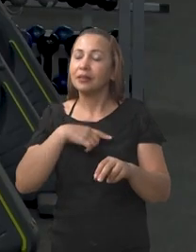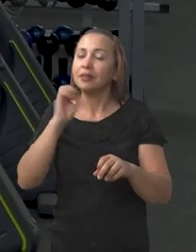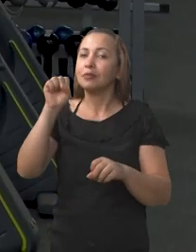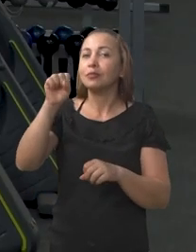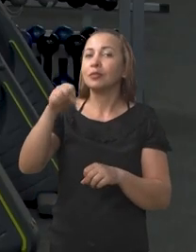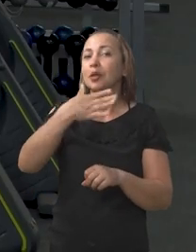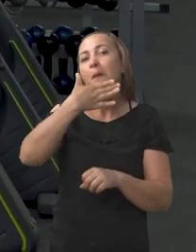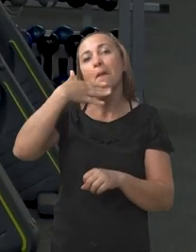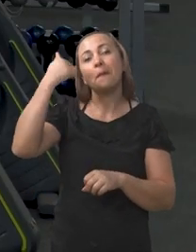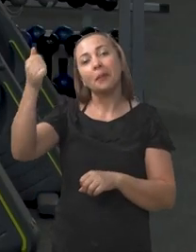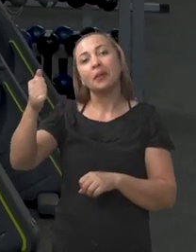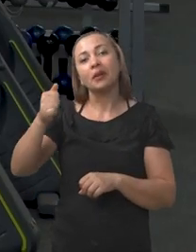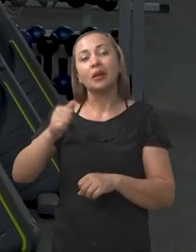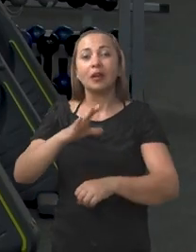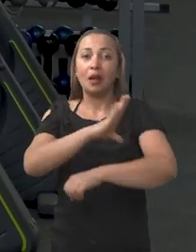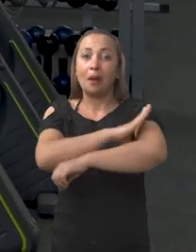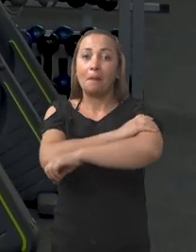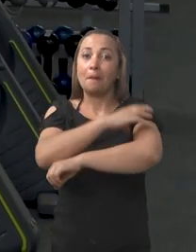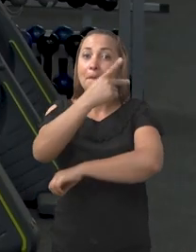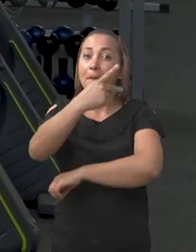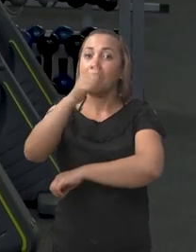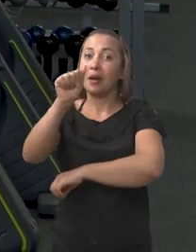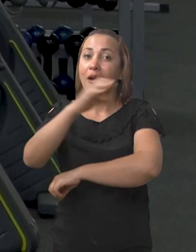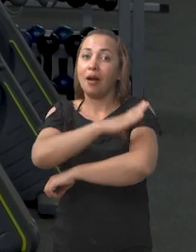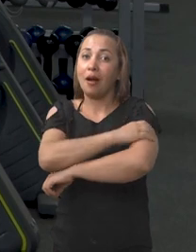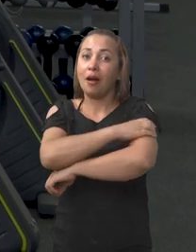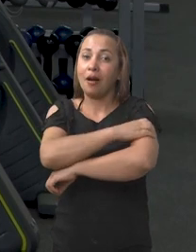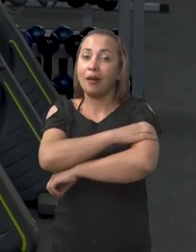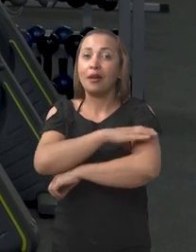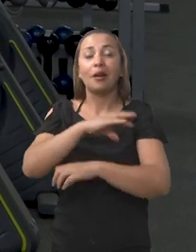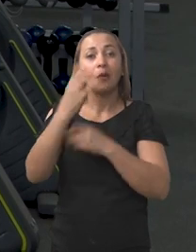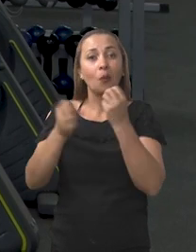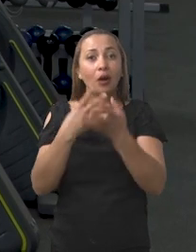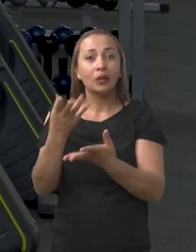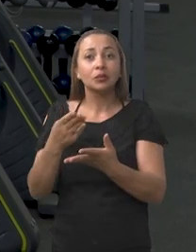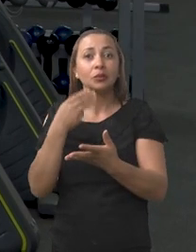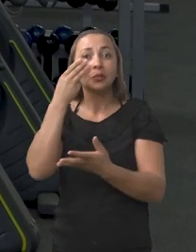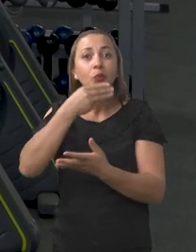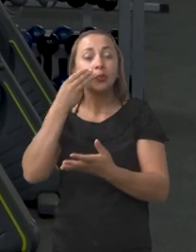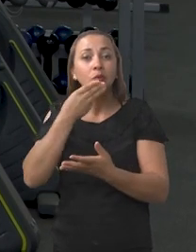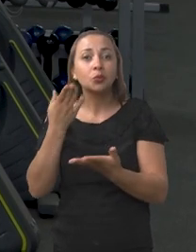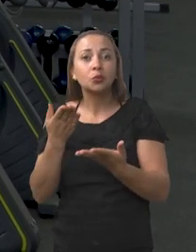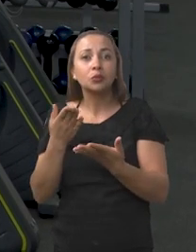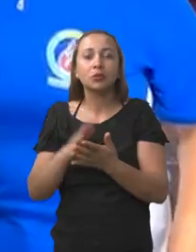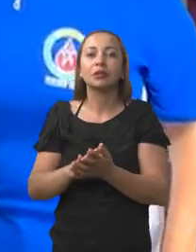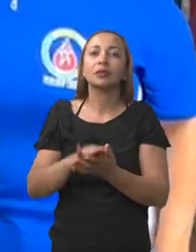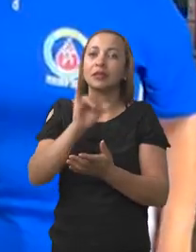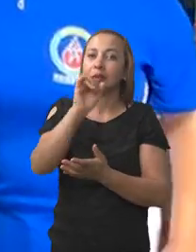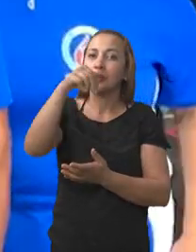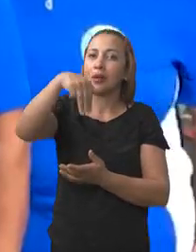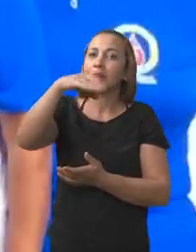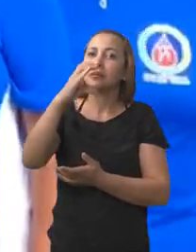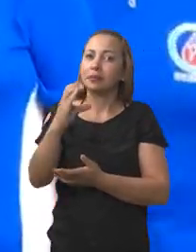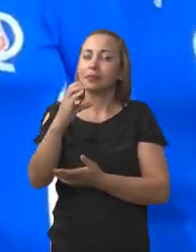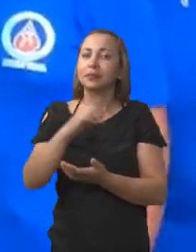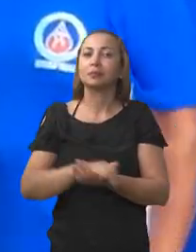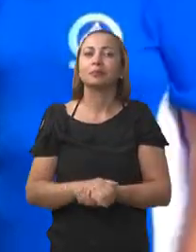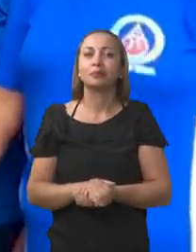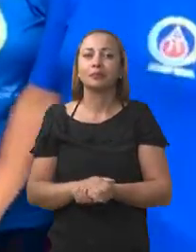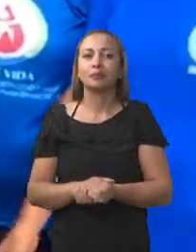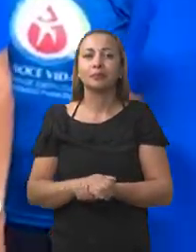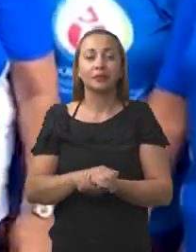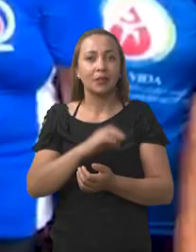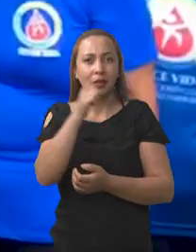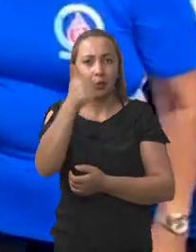sim, tanto a melhora na pressão, como na glicemia, como no IMC. Nesses 11 anos, já